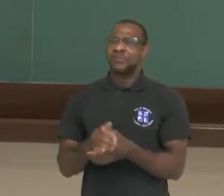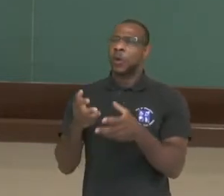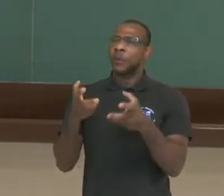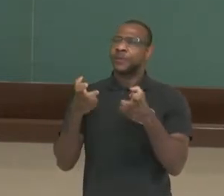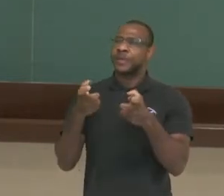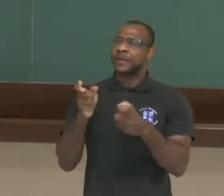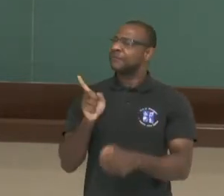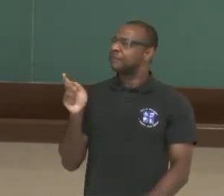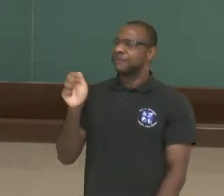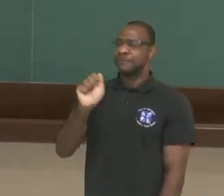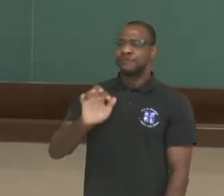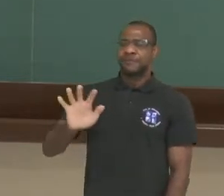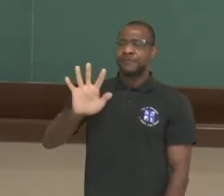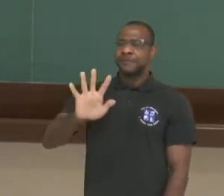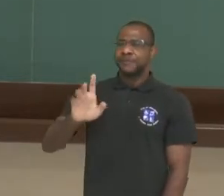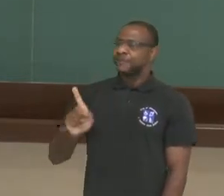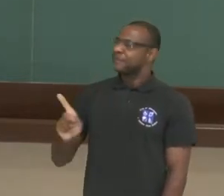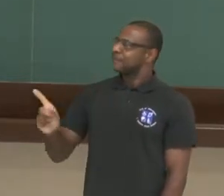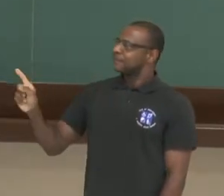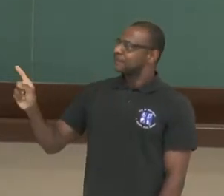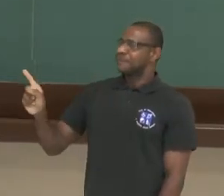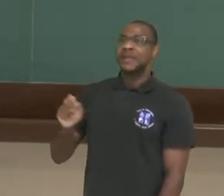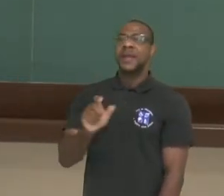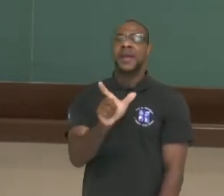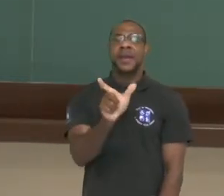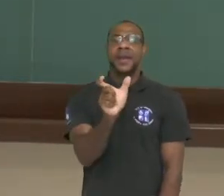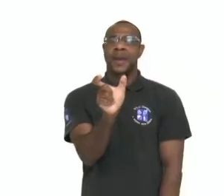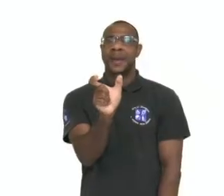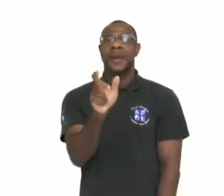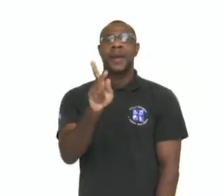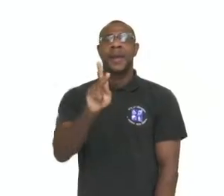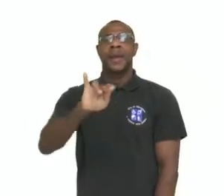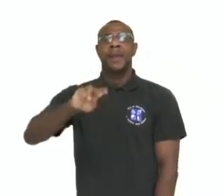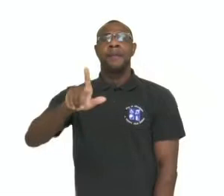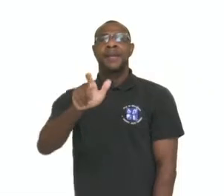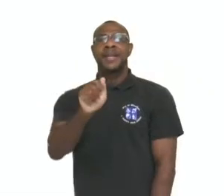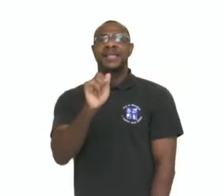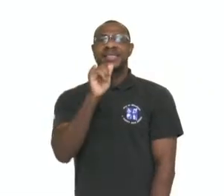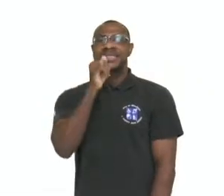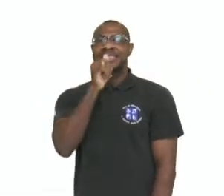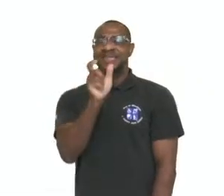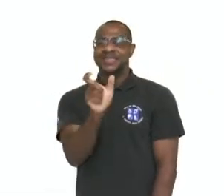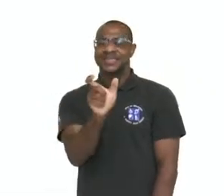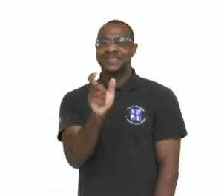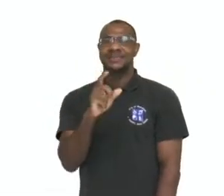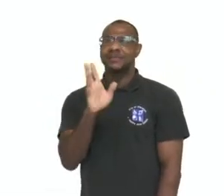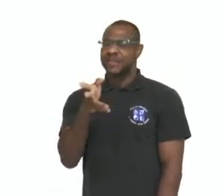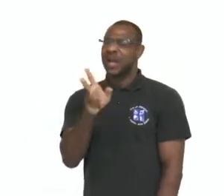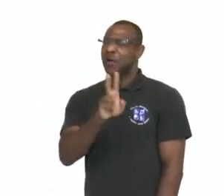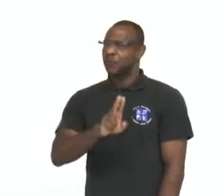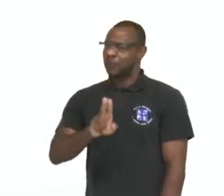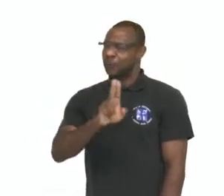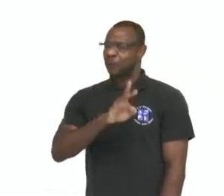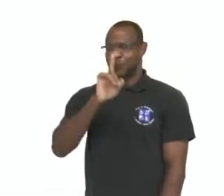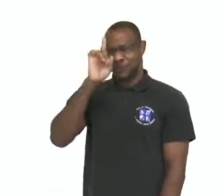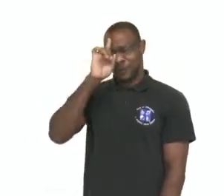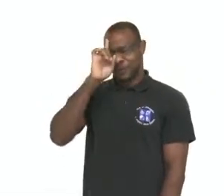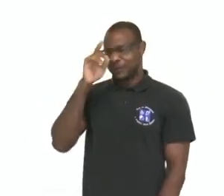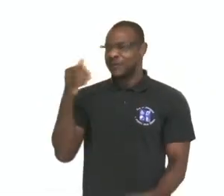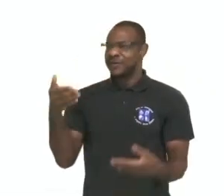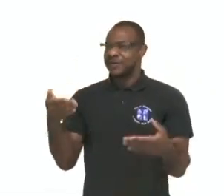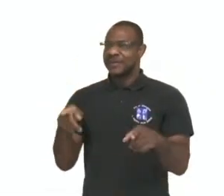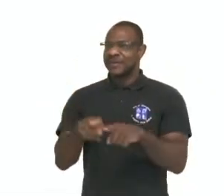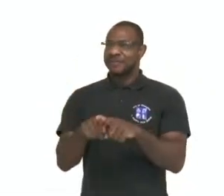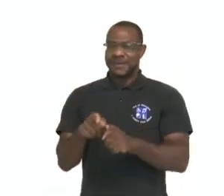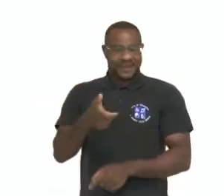Observando aqui nós temos uma imagem com pilhas, né? Provavelmente você já deve ter utilizado aí no seu dia a dia, né?